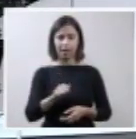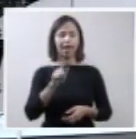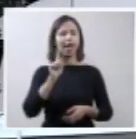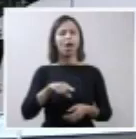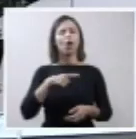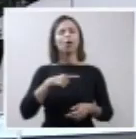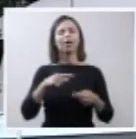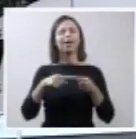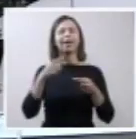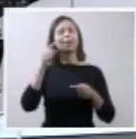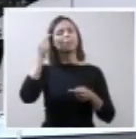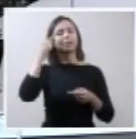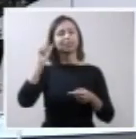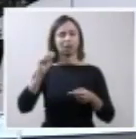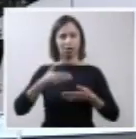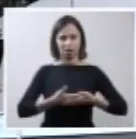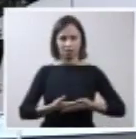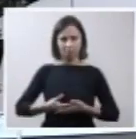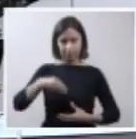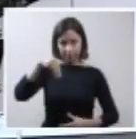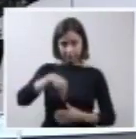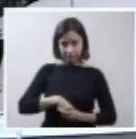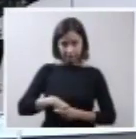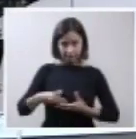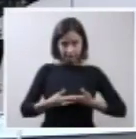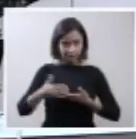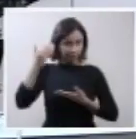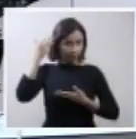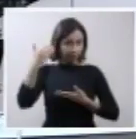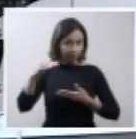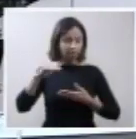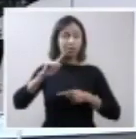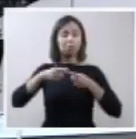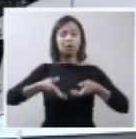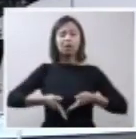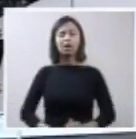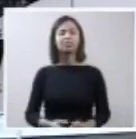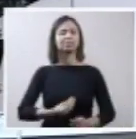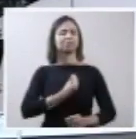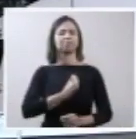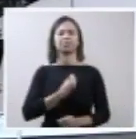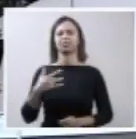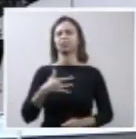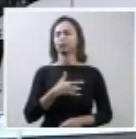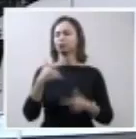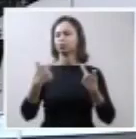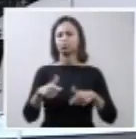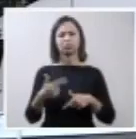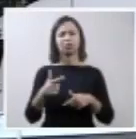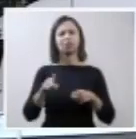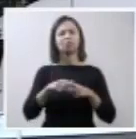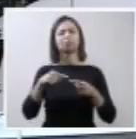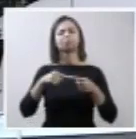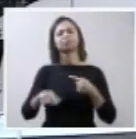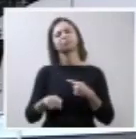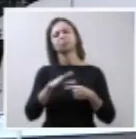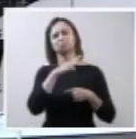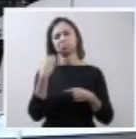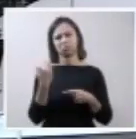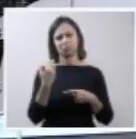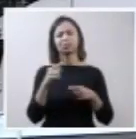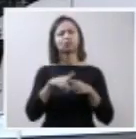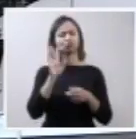do útero. Um feto com anencefalia não sobrevive ao parto. Uma certeza médica e científica,